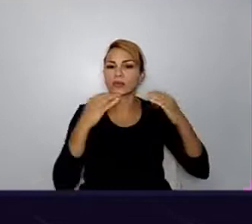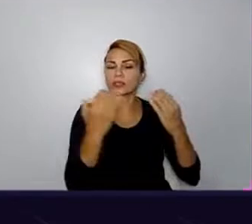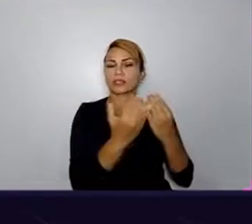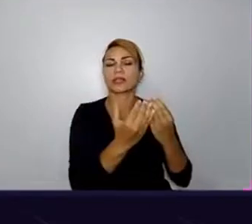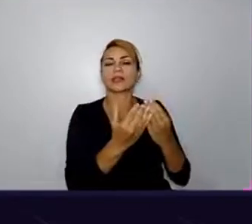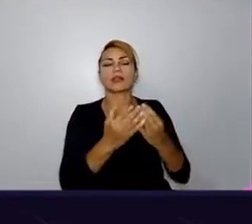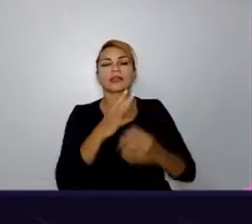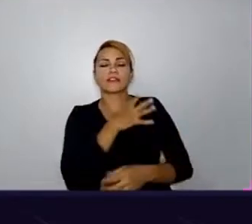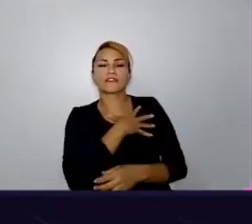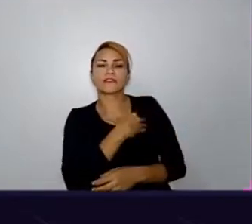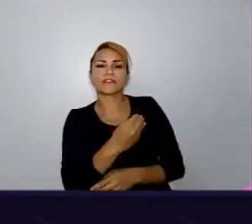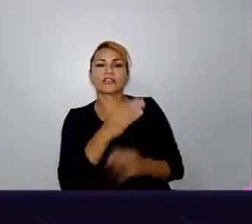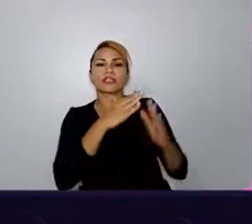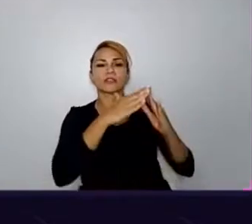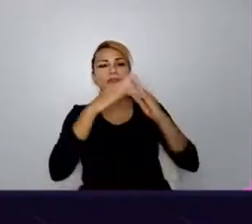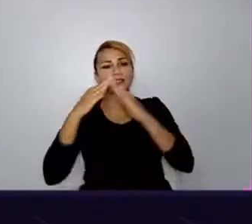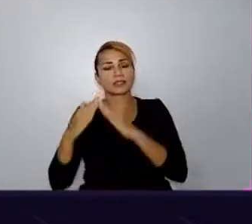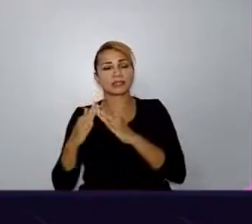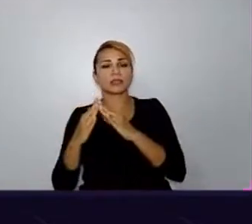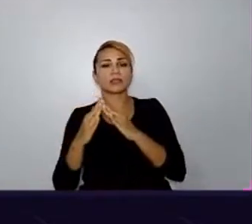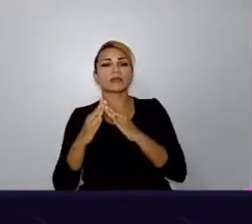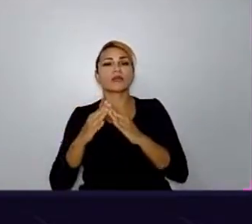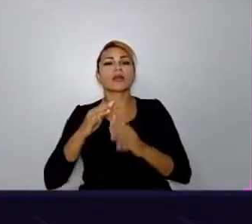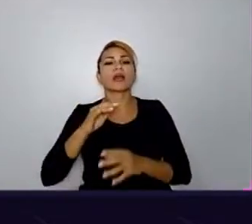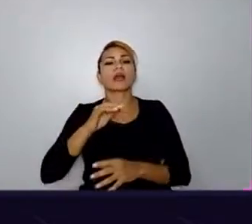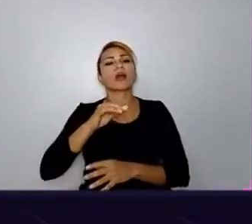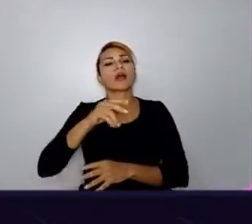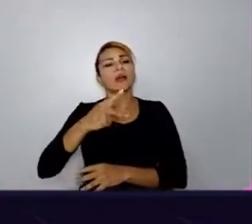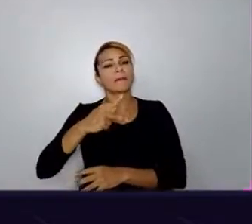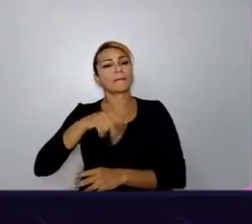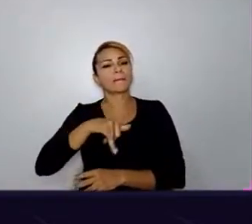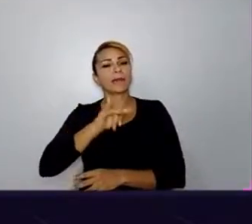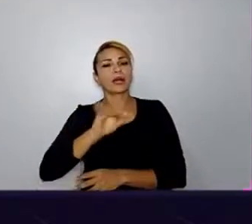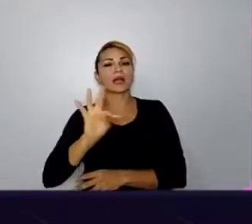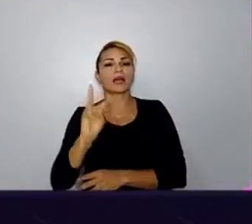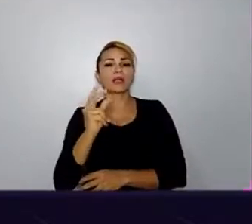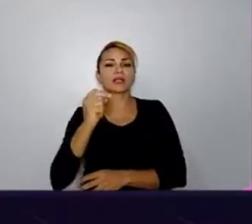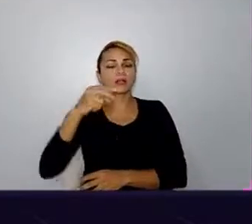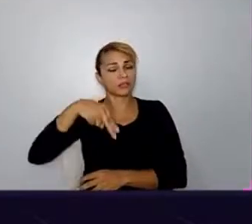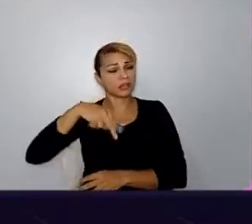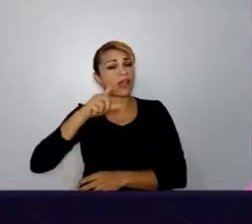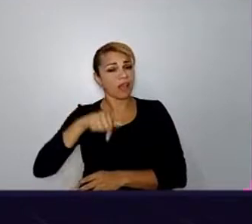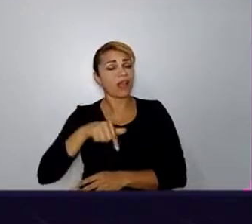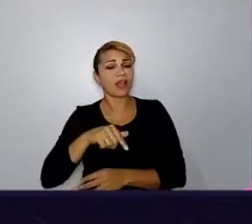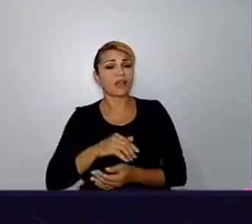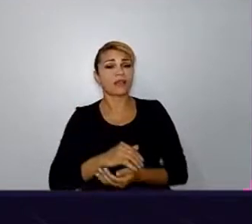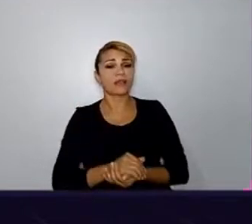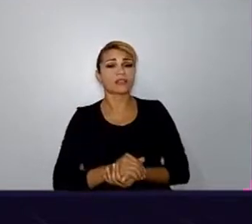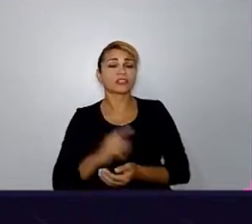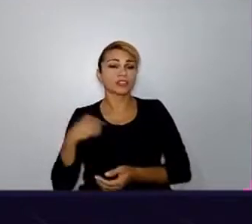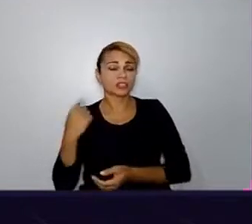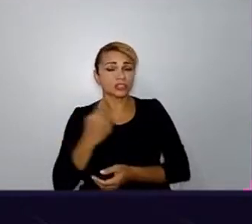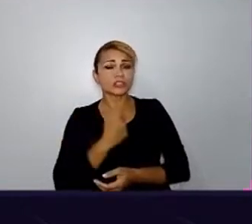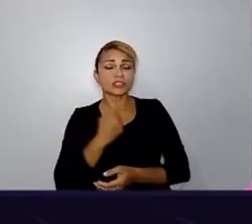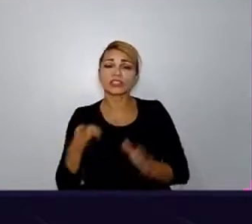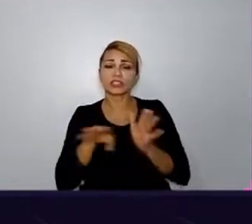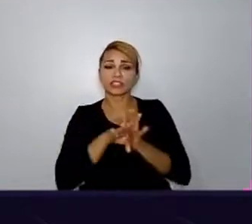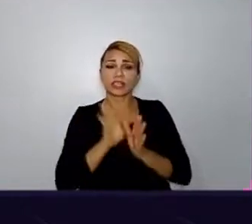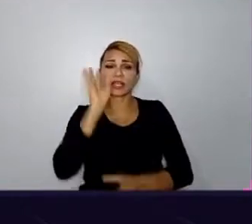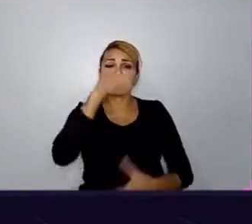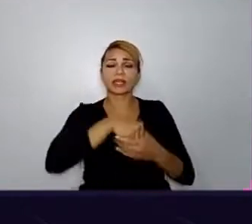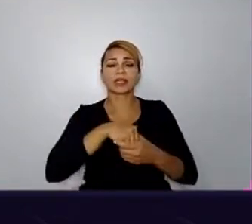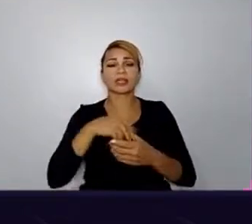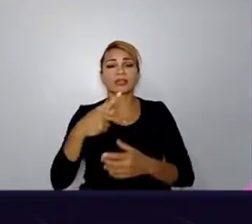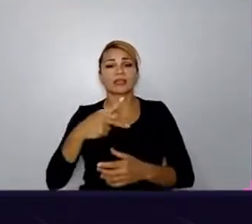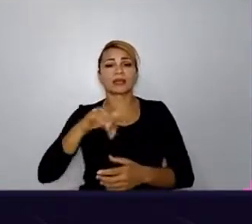vizinhos, a Python Brasil, às vezes são bolhas também, porque a gente chega na Python Brasil e tem um senso,